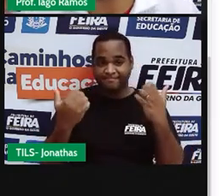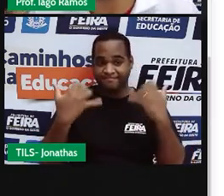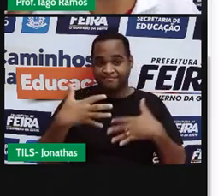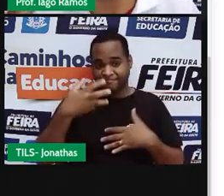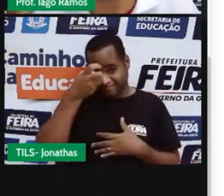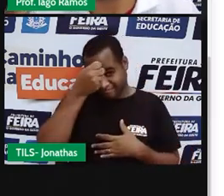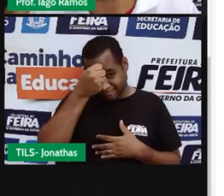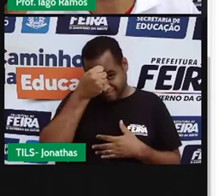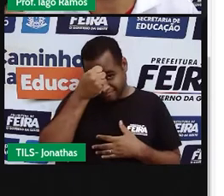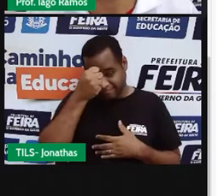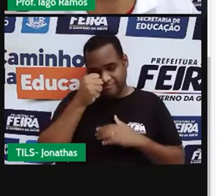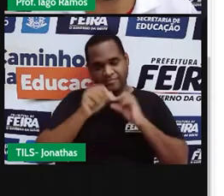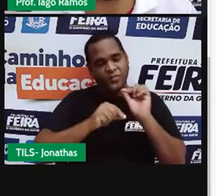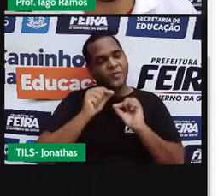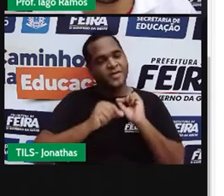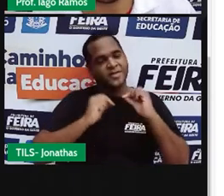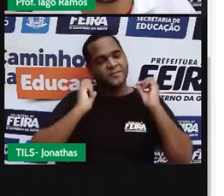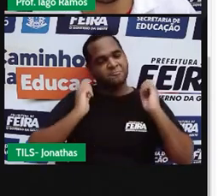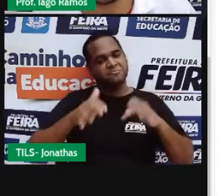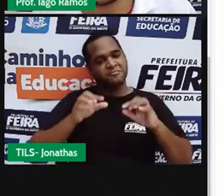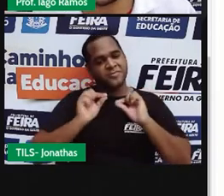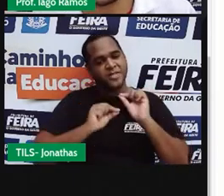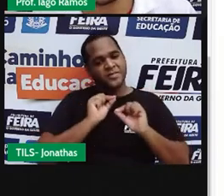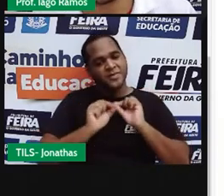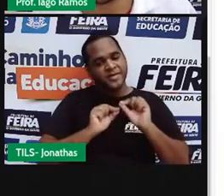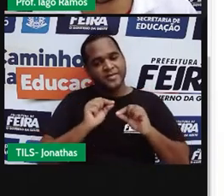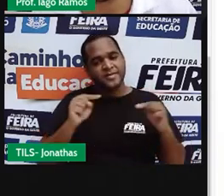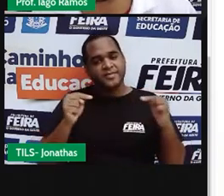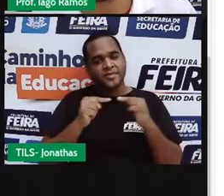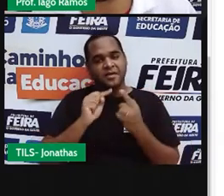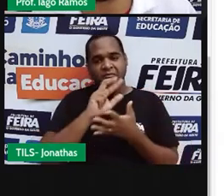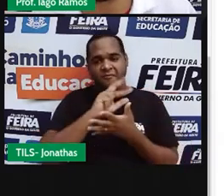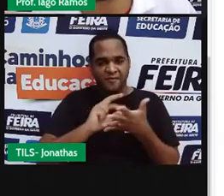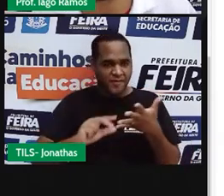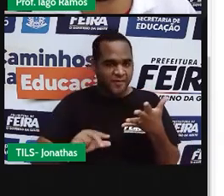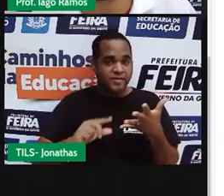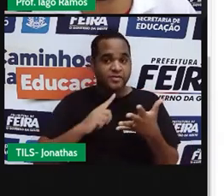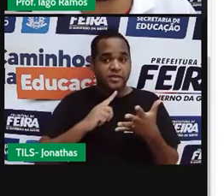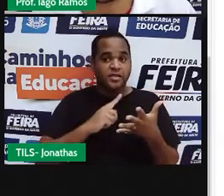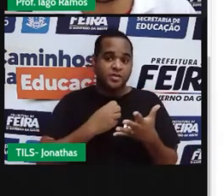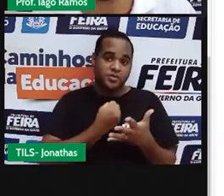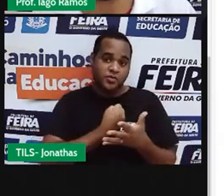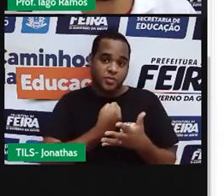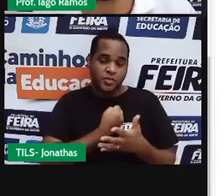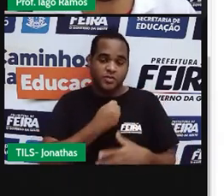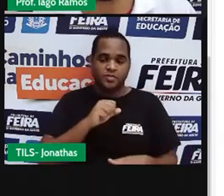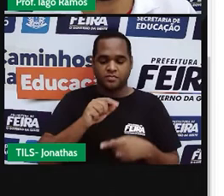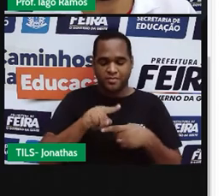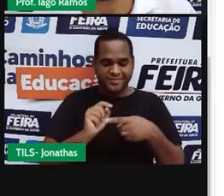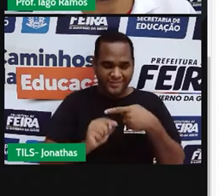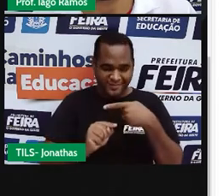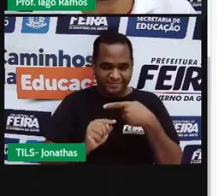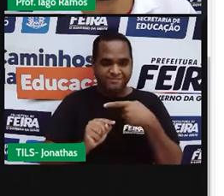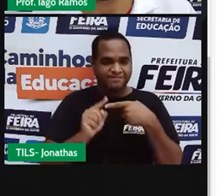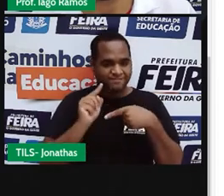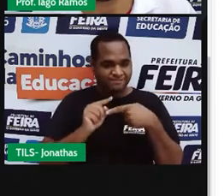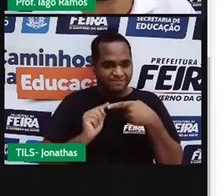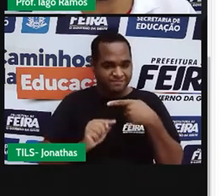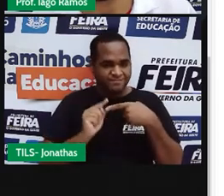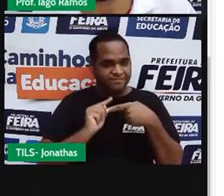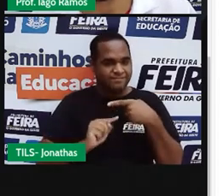aprender essa coisa, né? Essas coisas sobre números racionais,